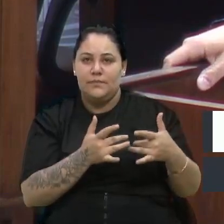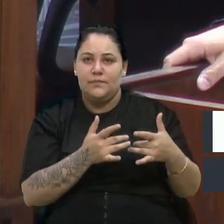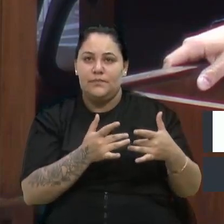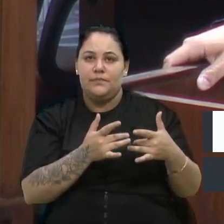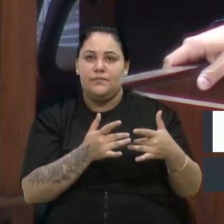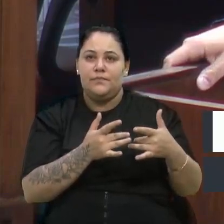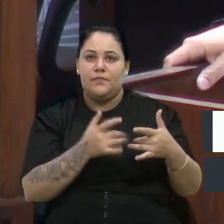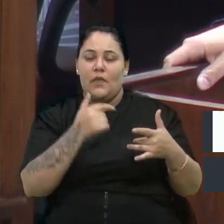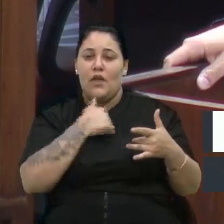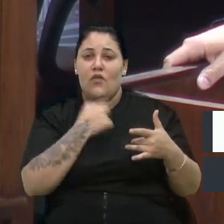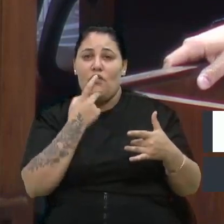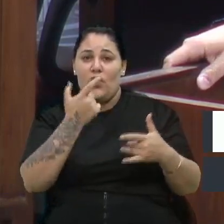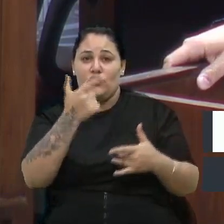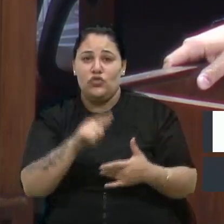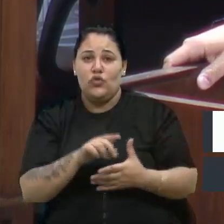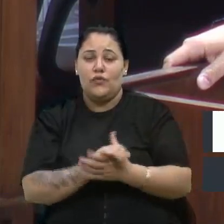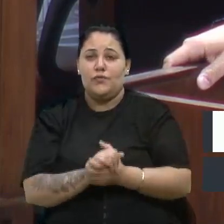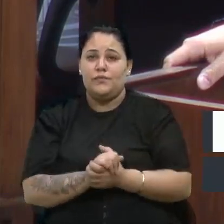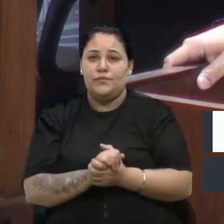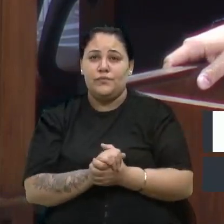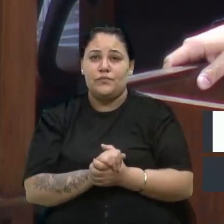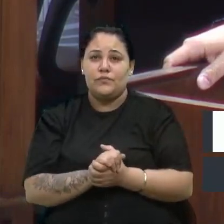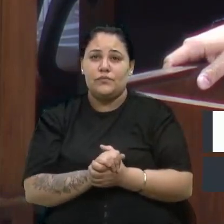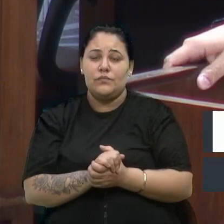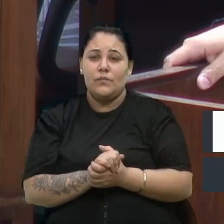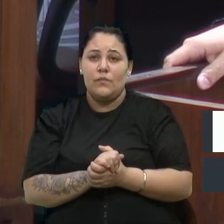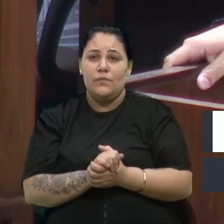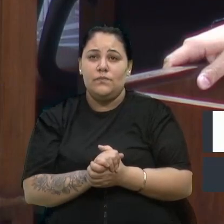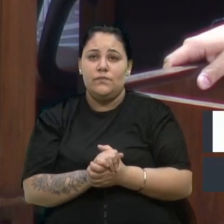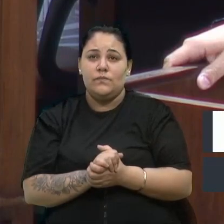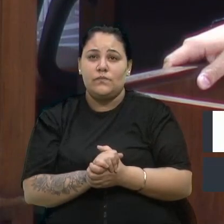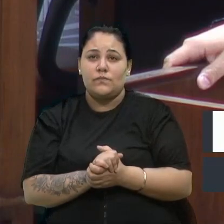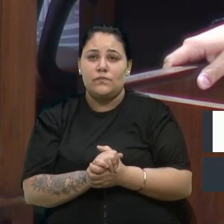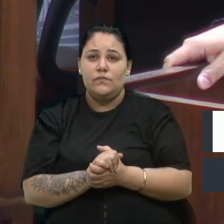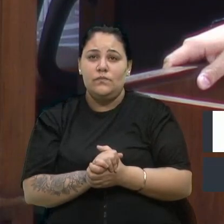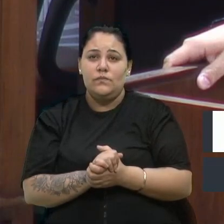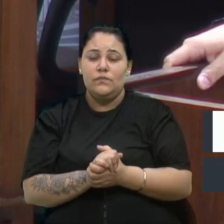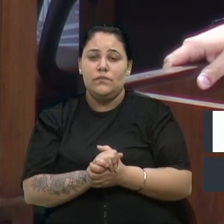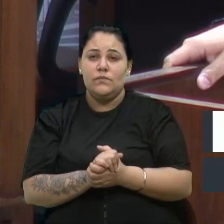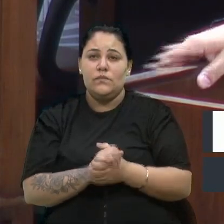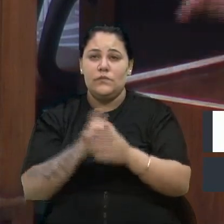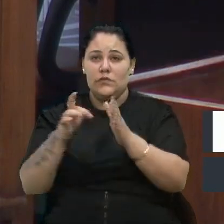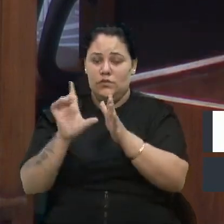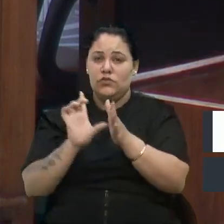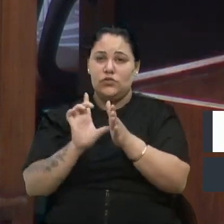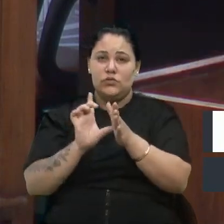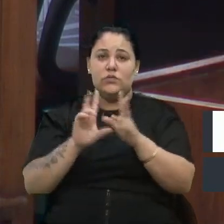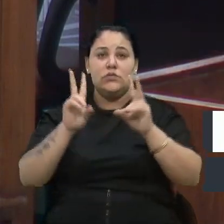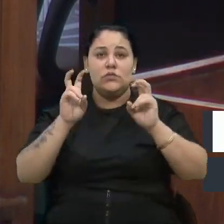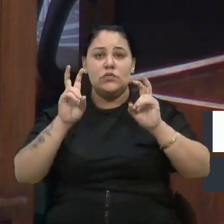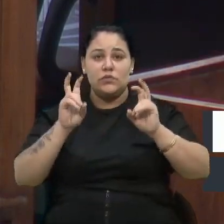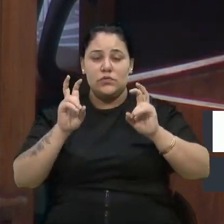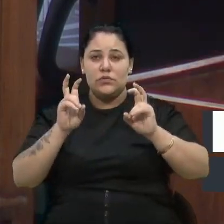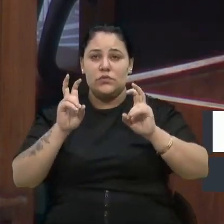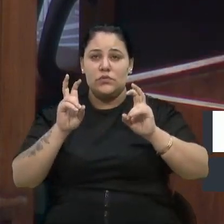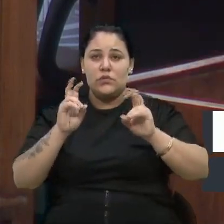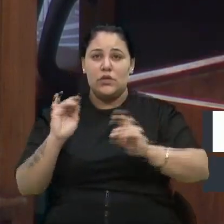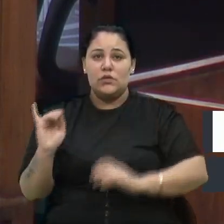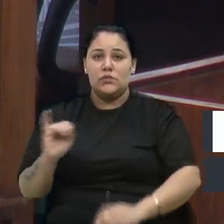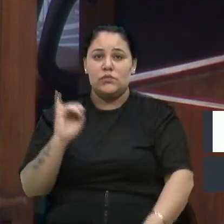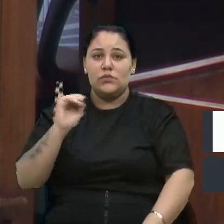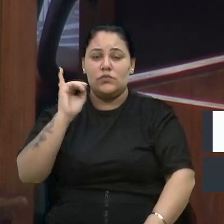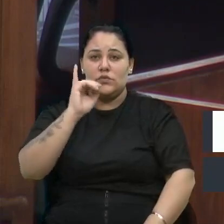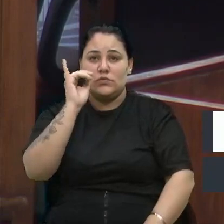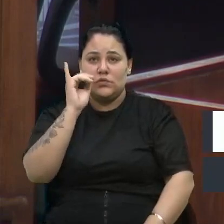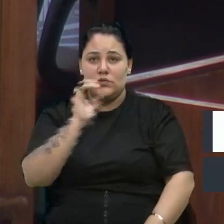eu reafirmo a minha manifestação antes sobre a importância